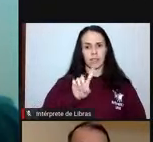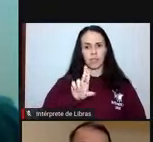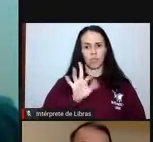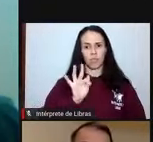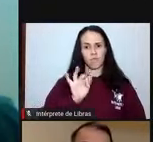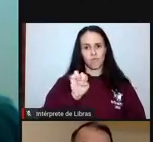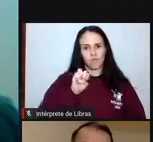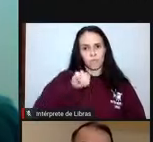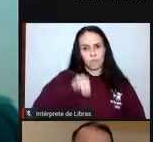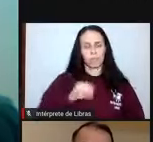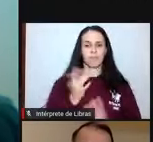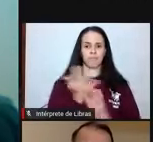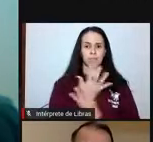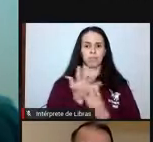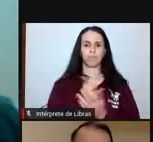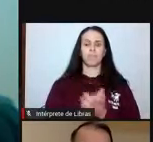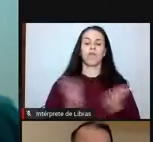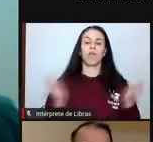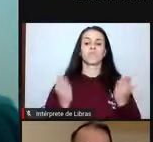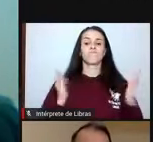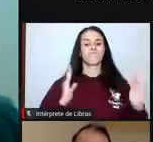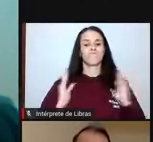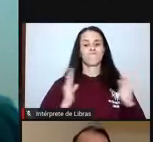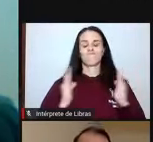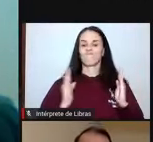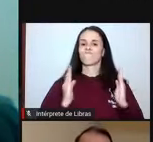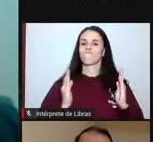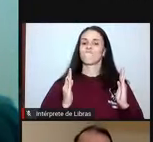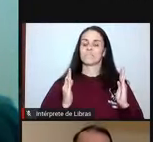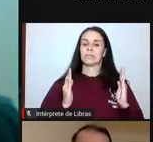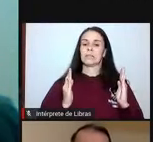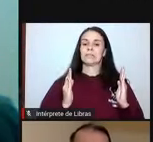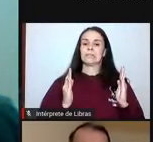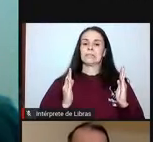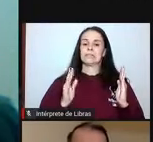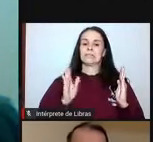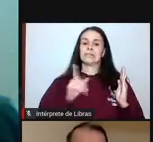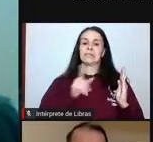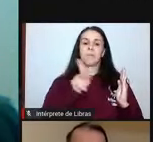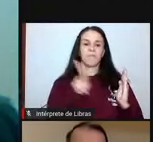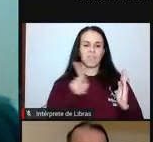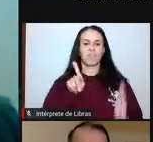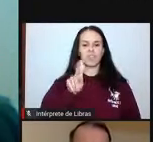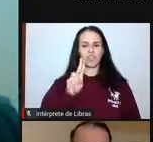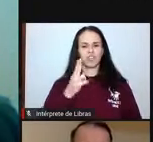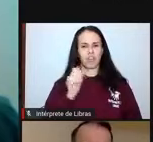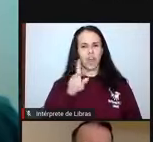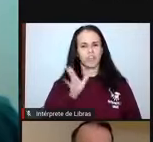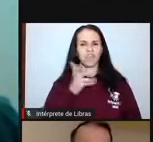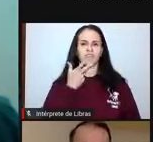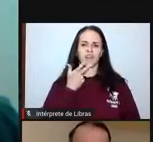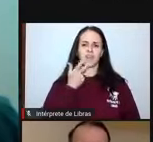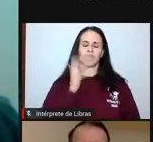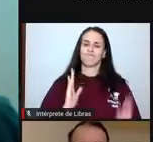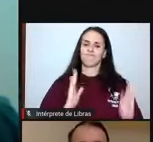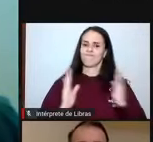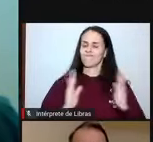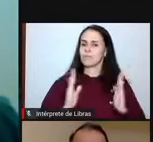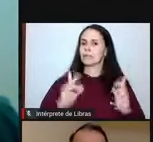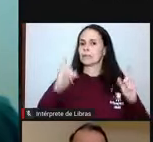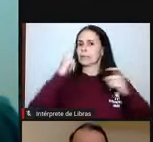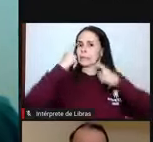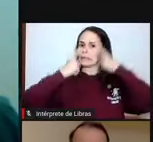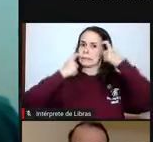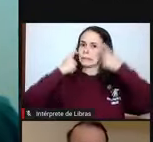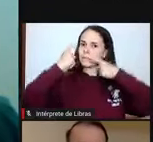nós estamos diante de um cenário já muito bem descrito pelo professor Girard, né? Eu acho que é um cenário de extrema preocupação,